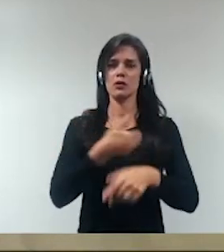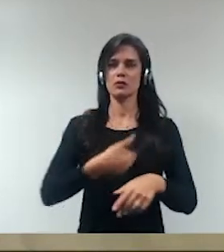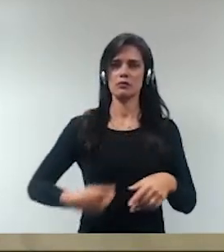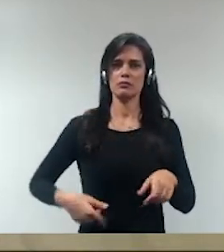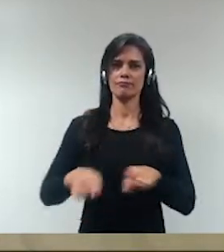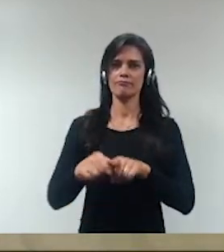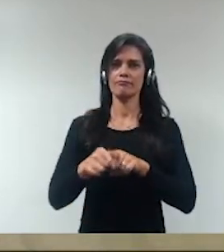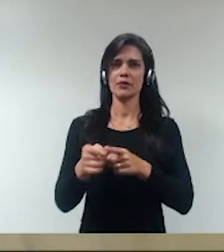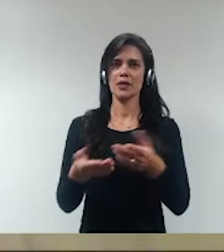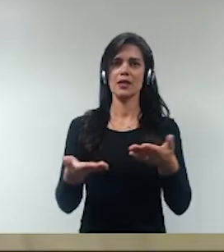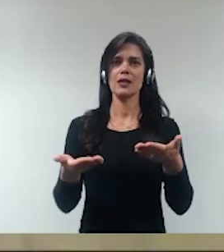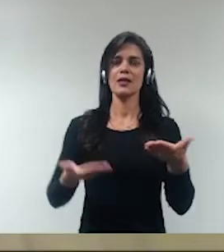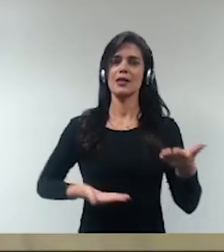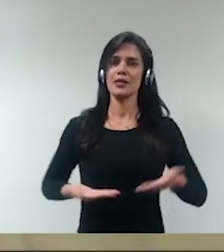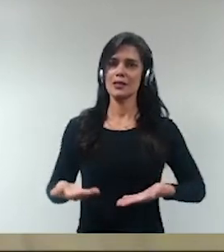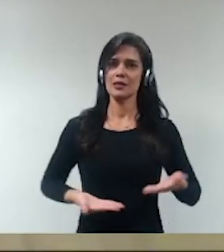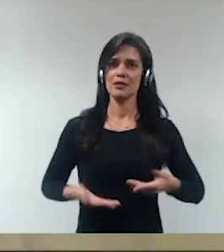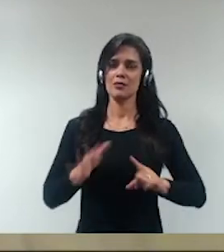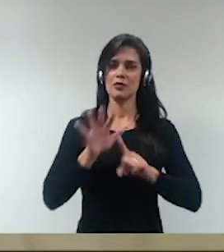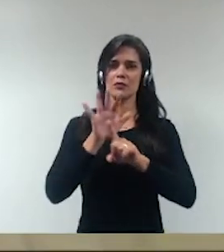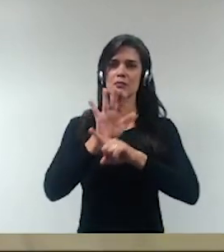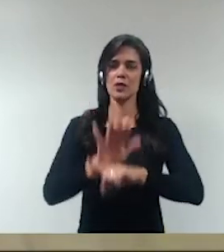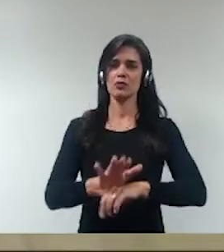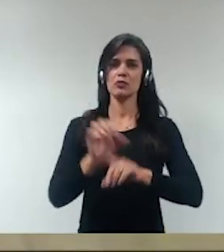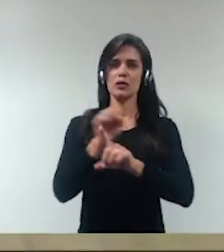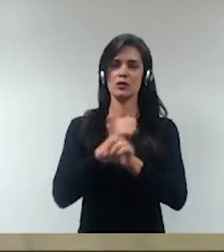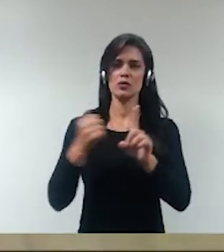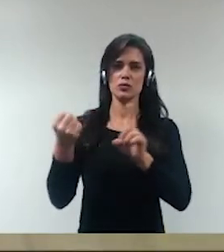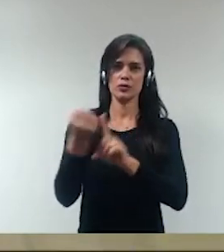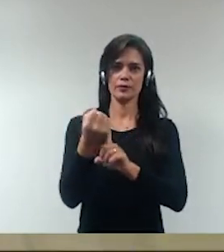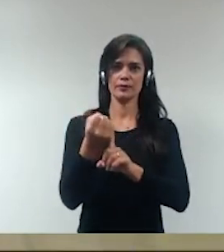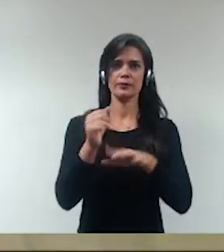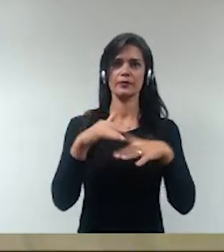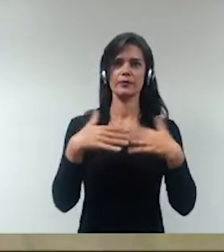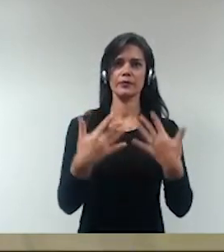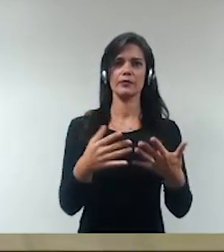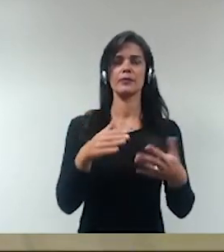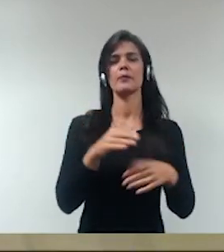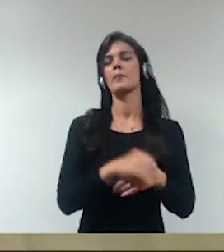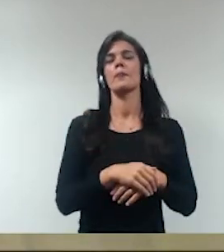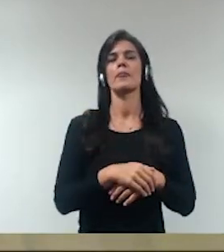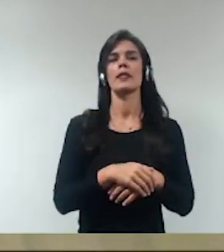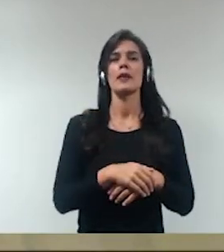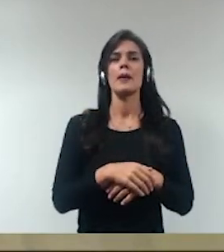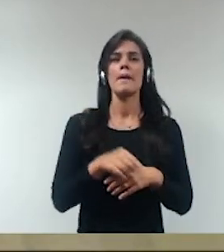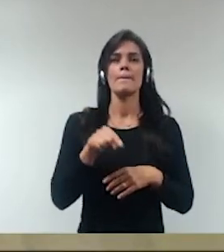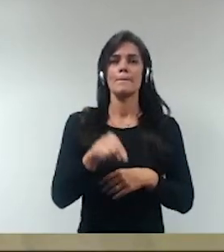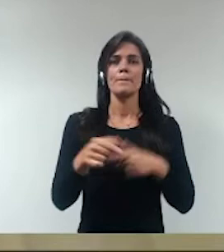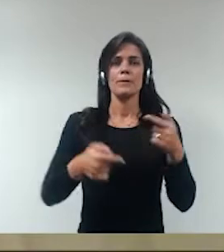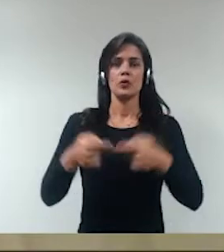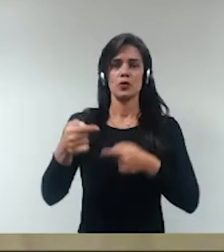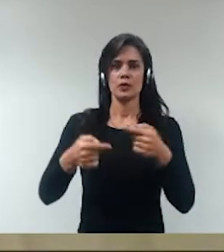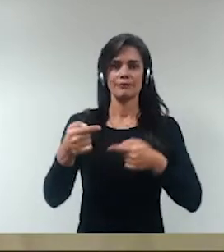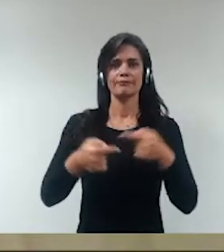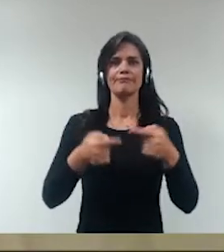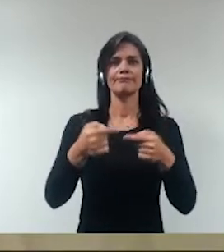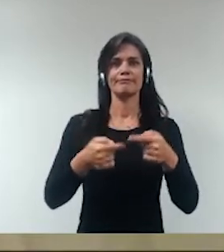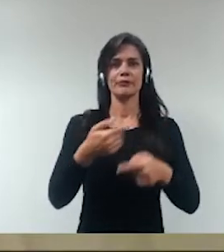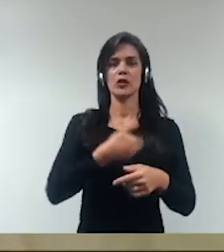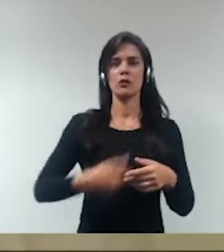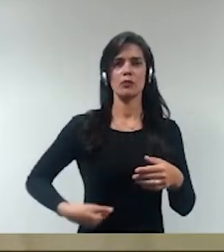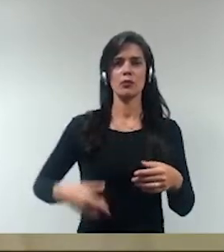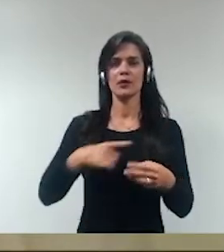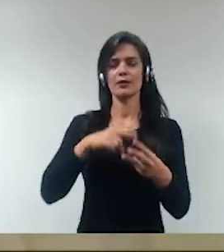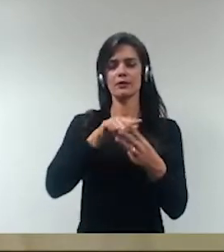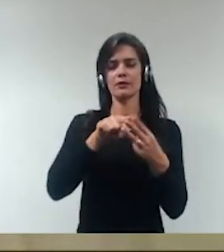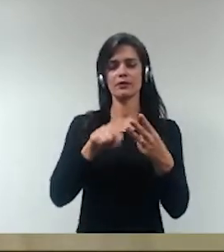de serviços de interesse da sociedade. Então, conceito de política pública é um conceito que aborda essas questões, né, é um